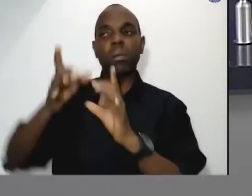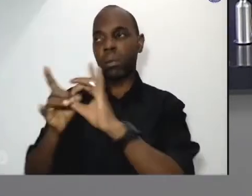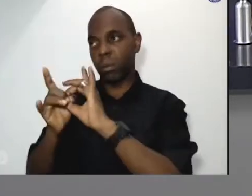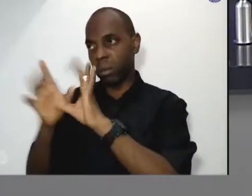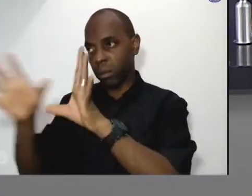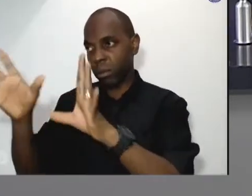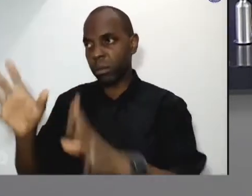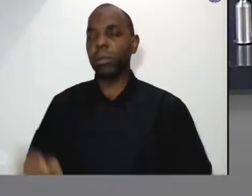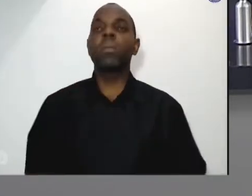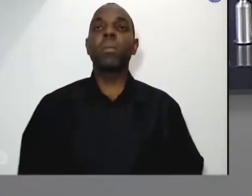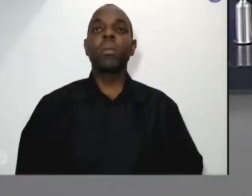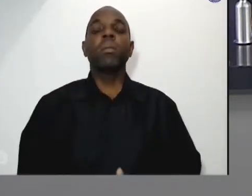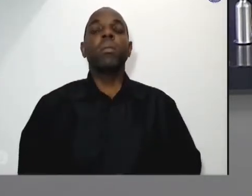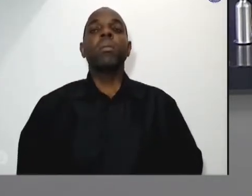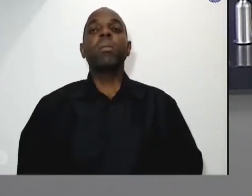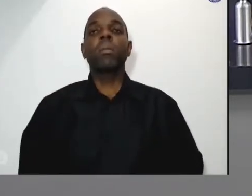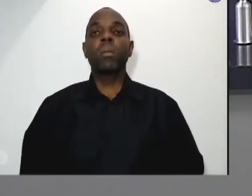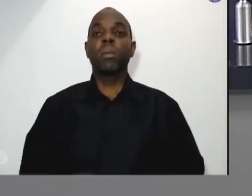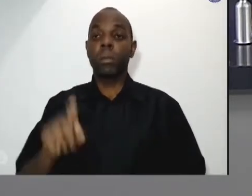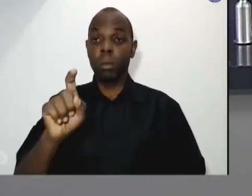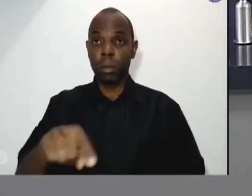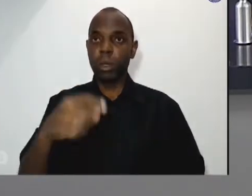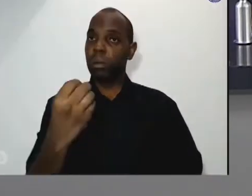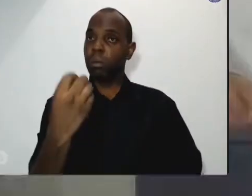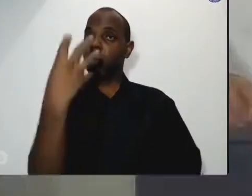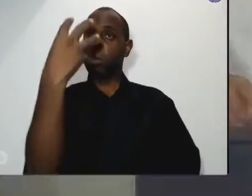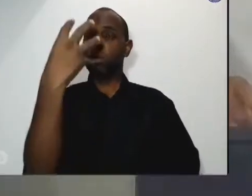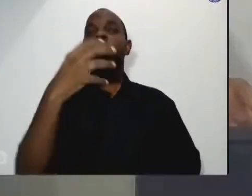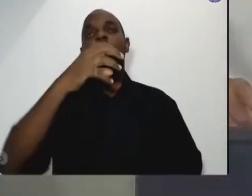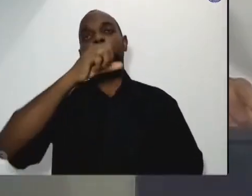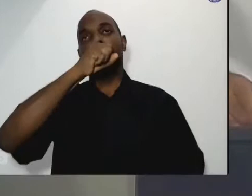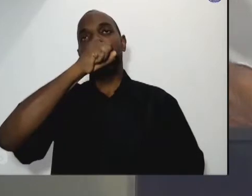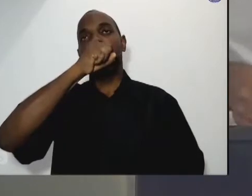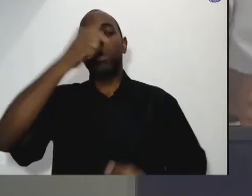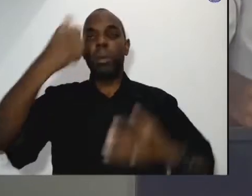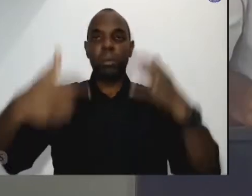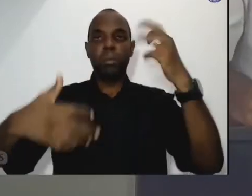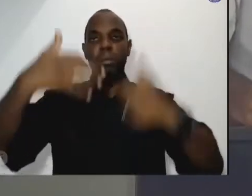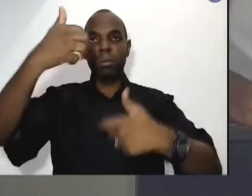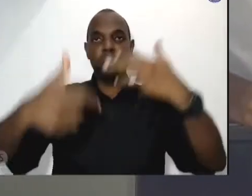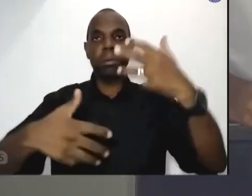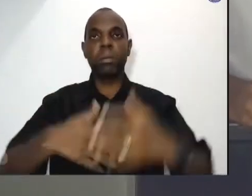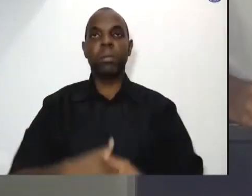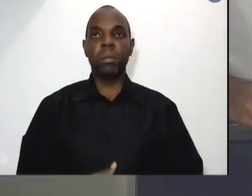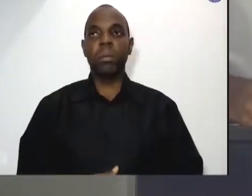microfone por favor para ele ligar. Isso, obrigada. Está ouvindo agora?